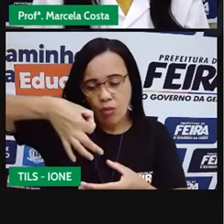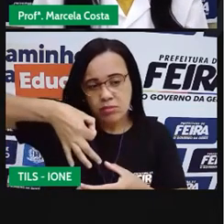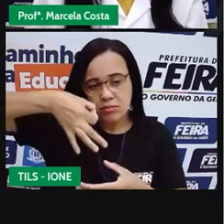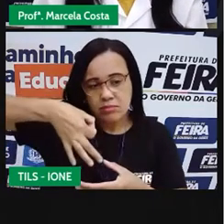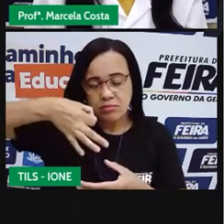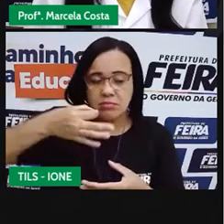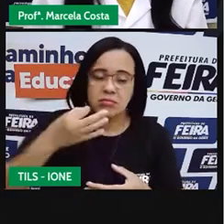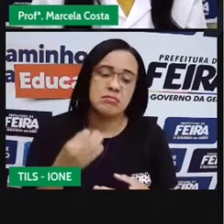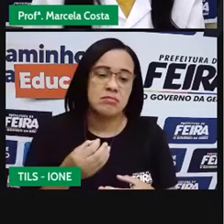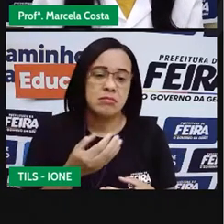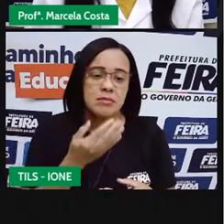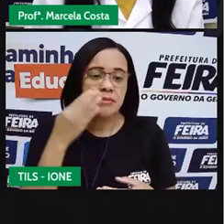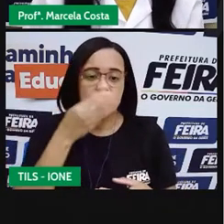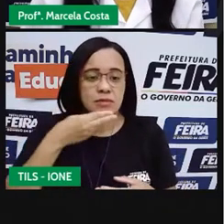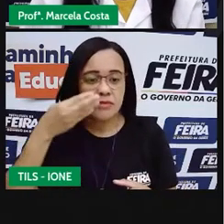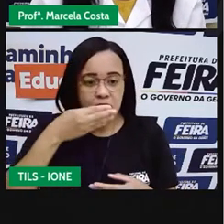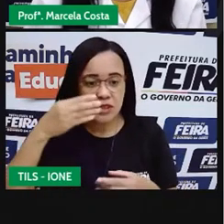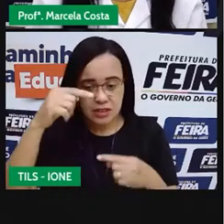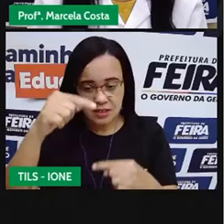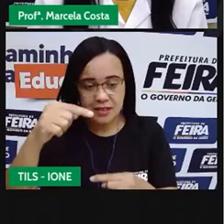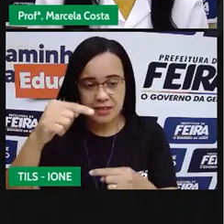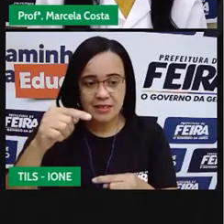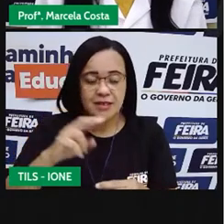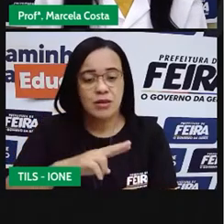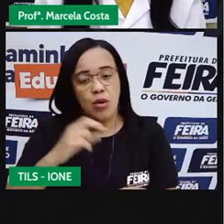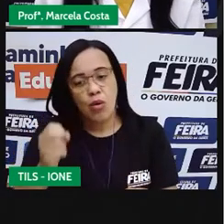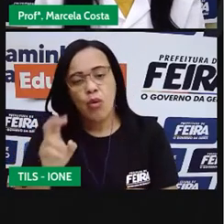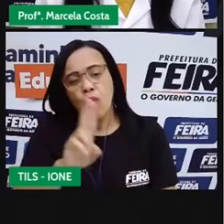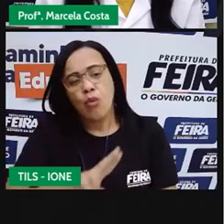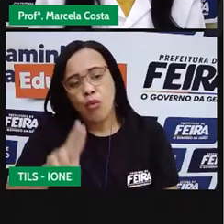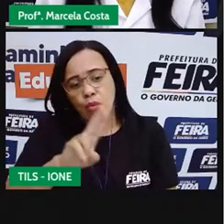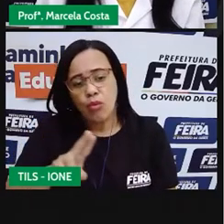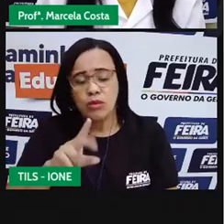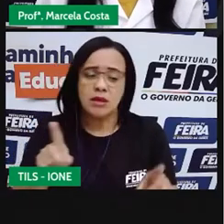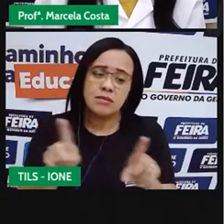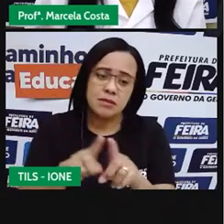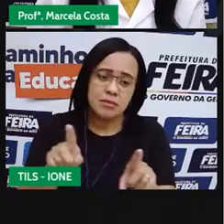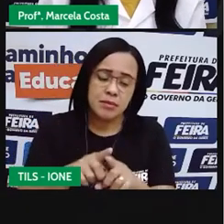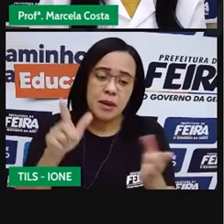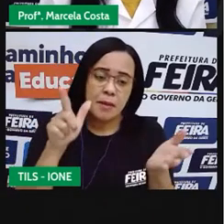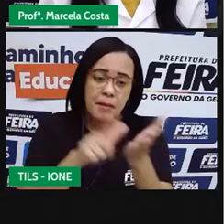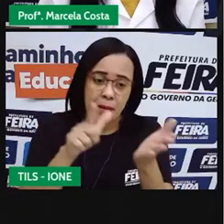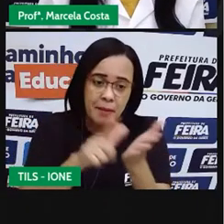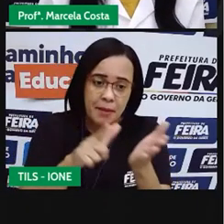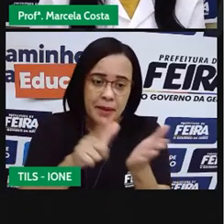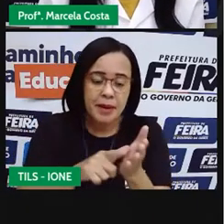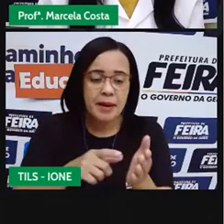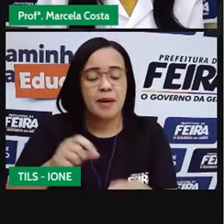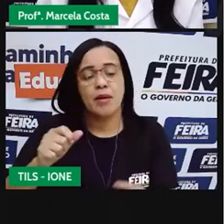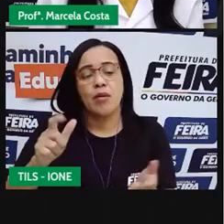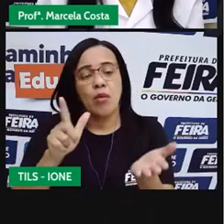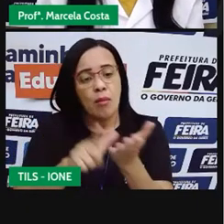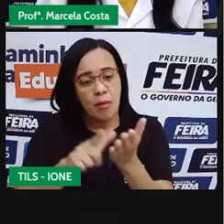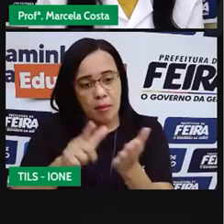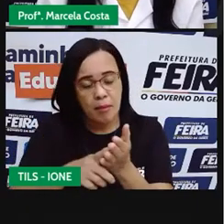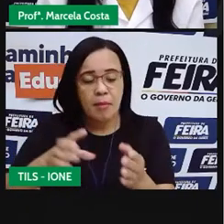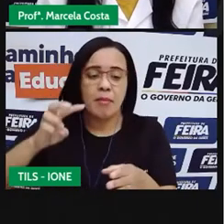utilizando ali peixes de papelão ou outro material fixados na areia,